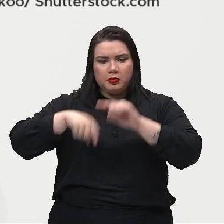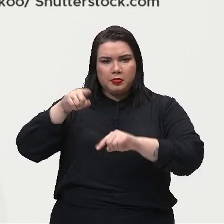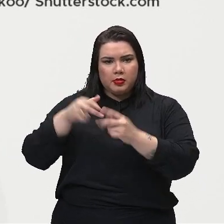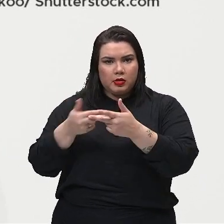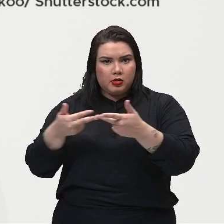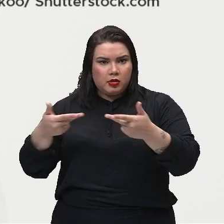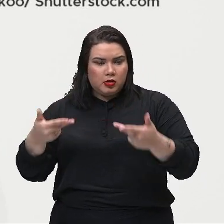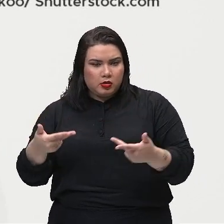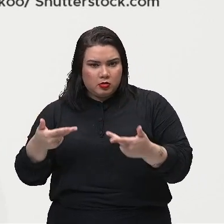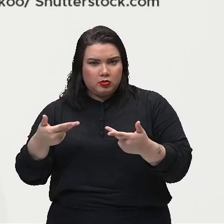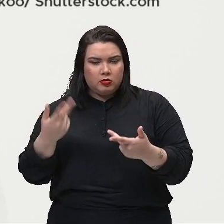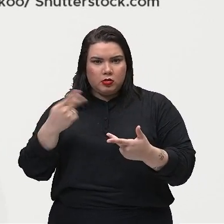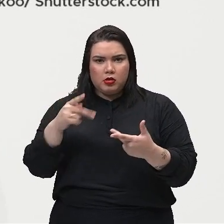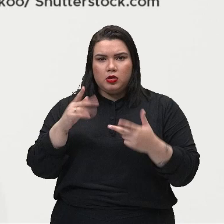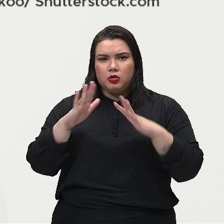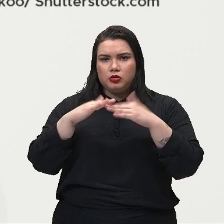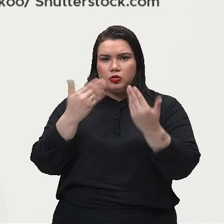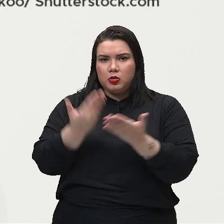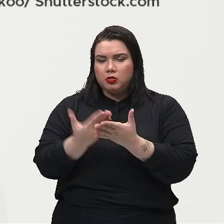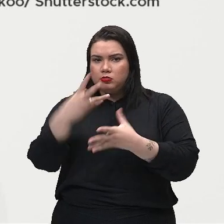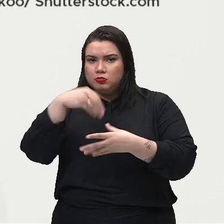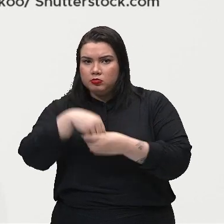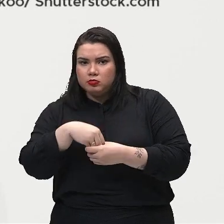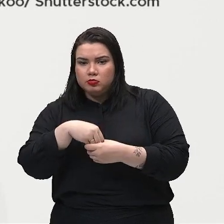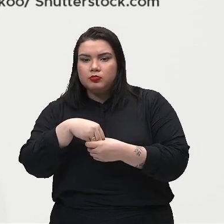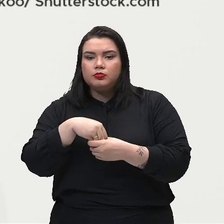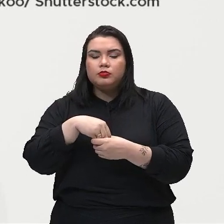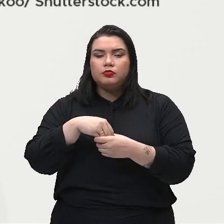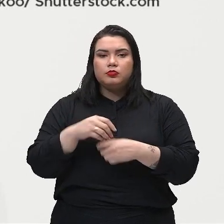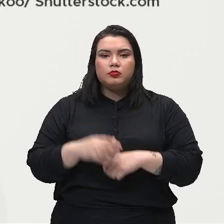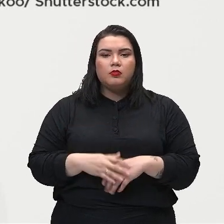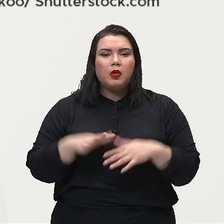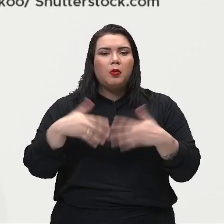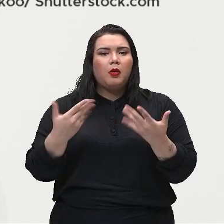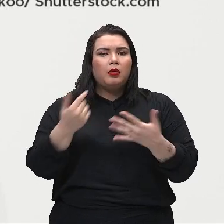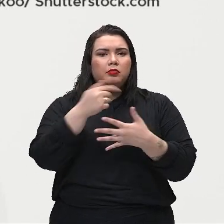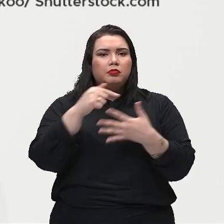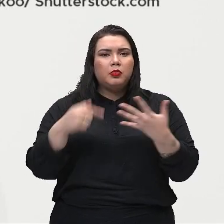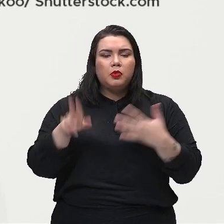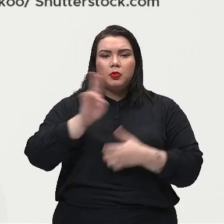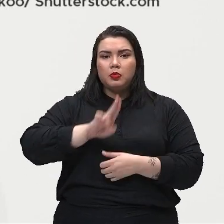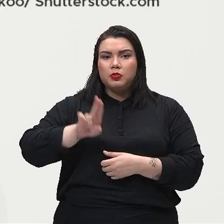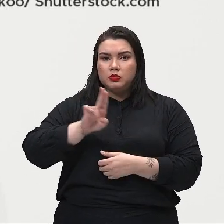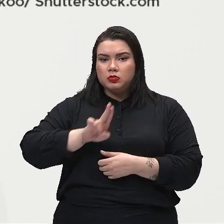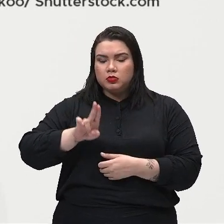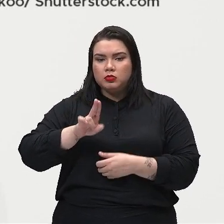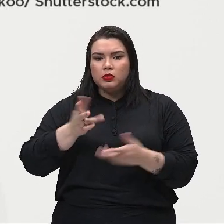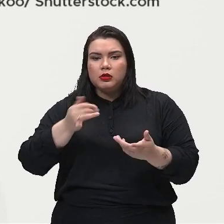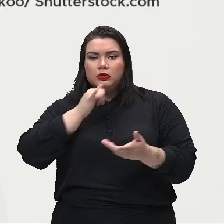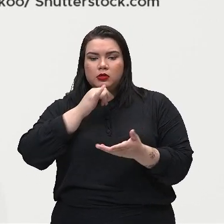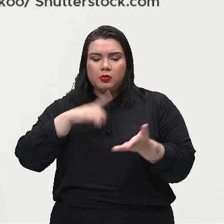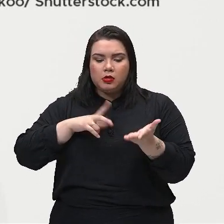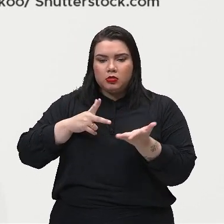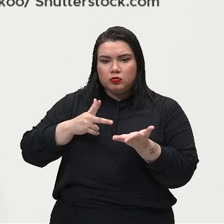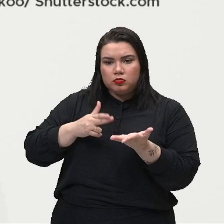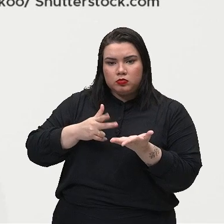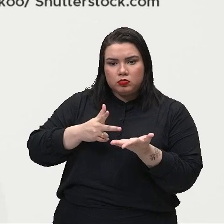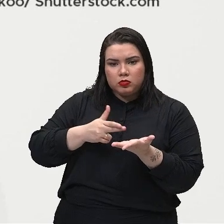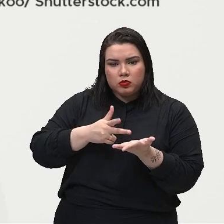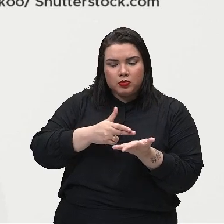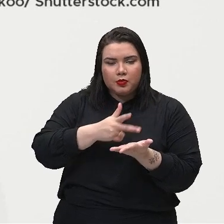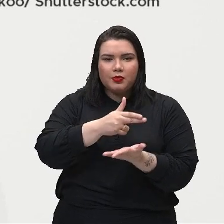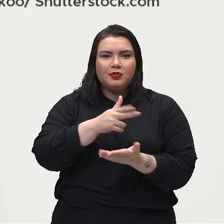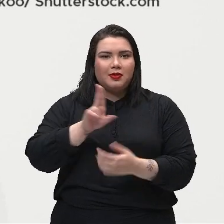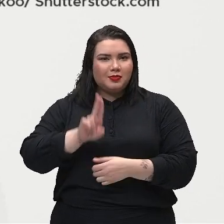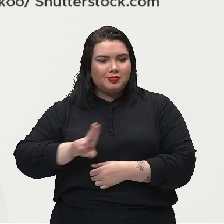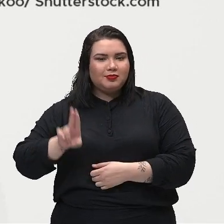simples na sua escola? Quais desses vocês utilizam aí? Tesoura, já utilizaram muito,